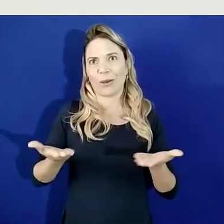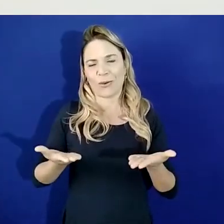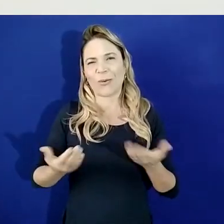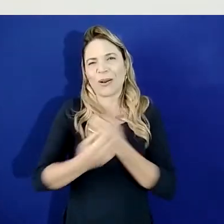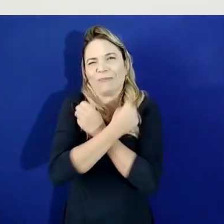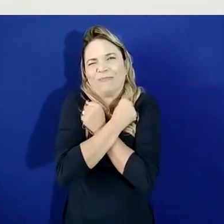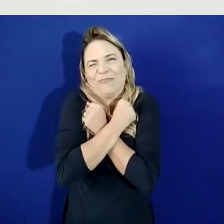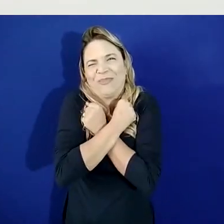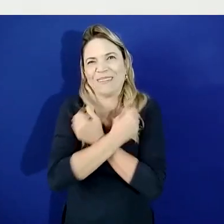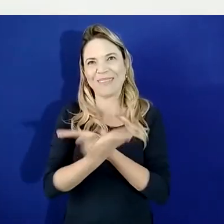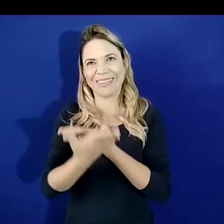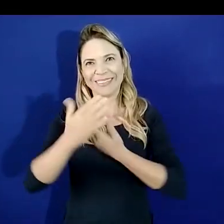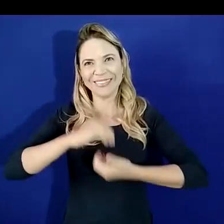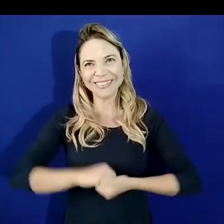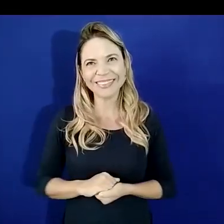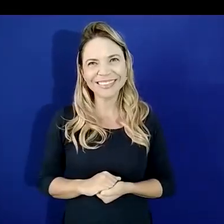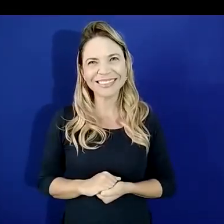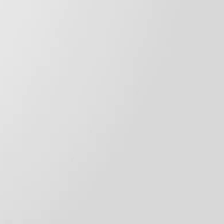Um forte abraço!